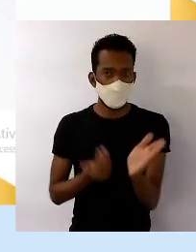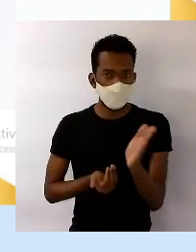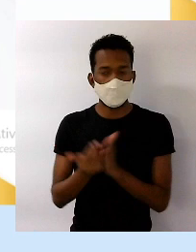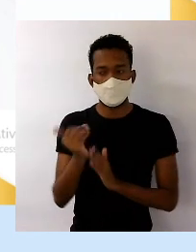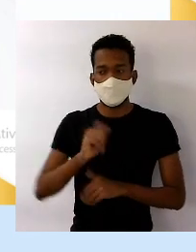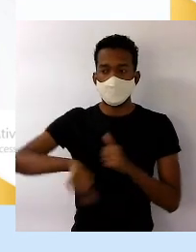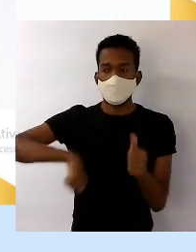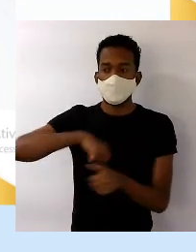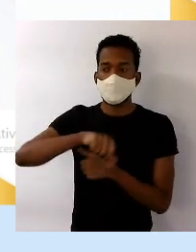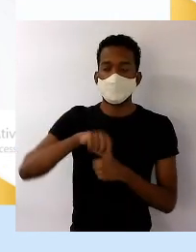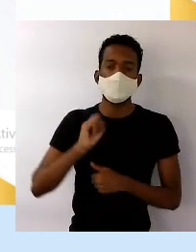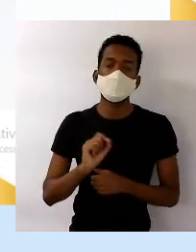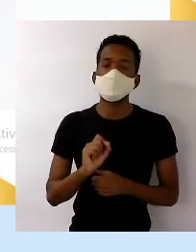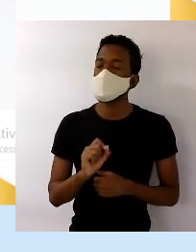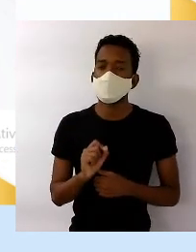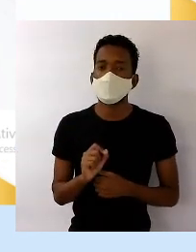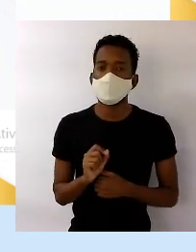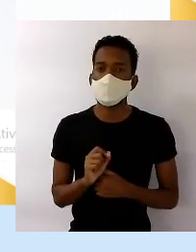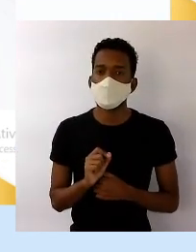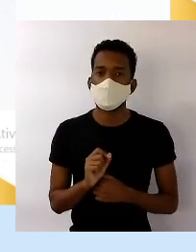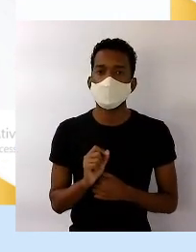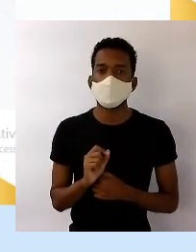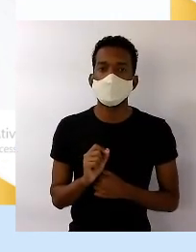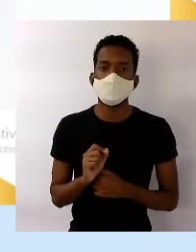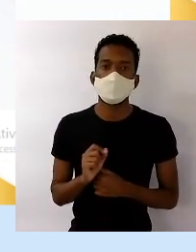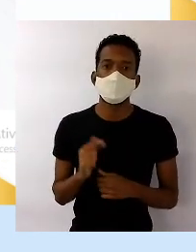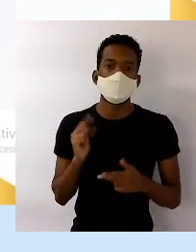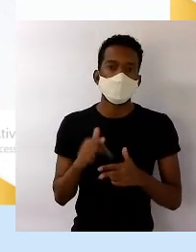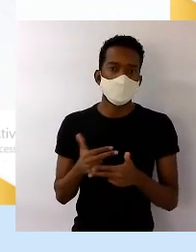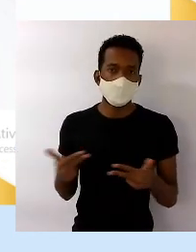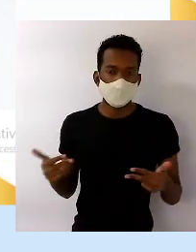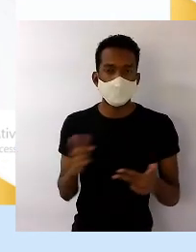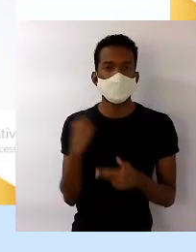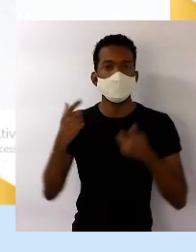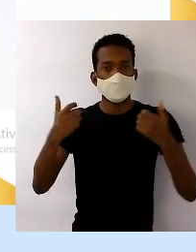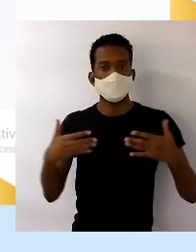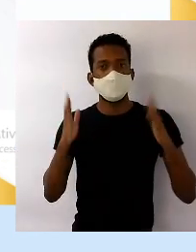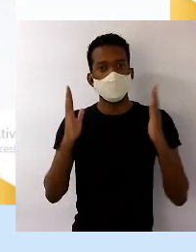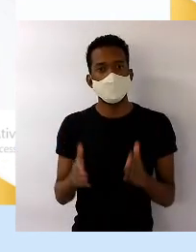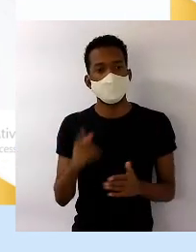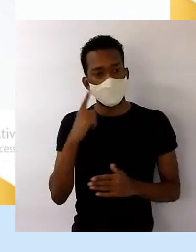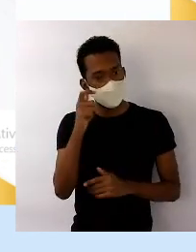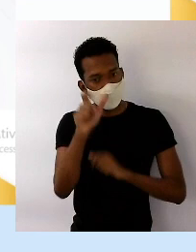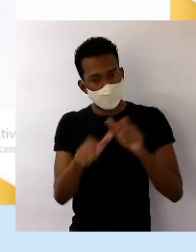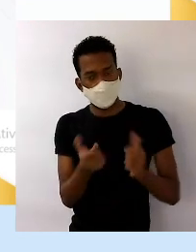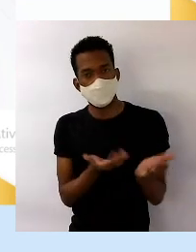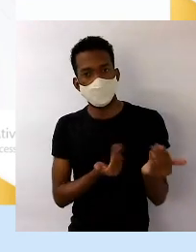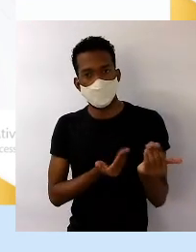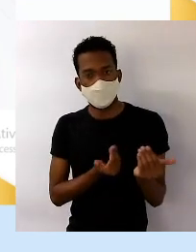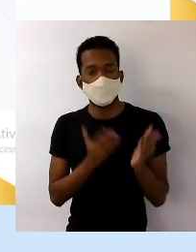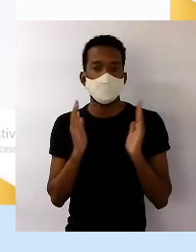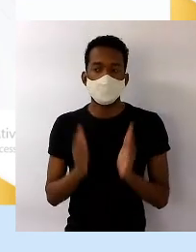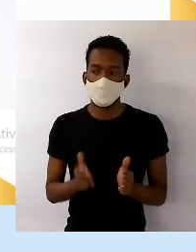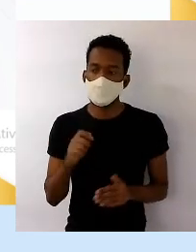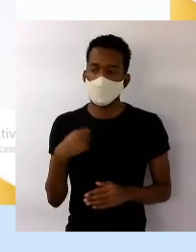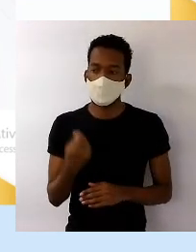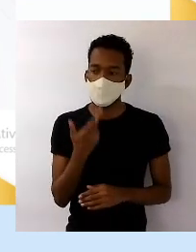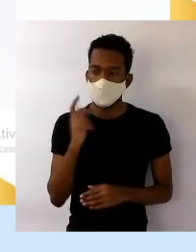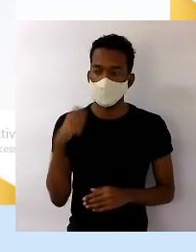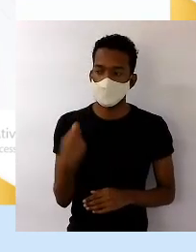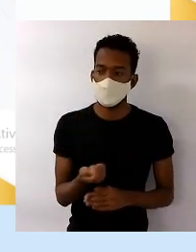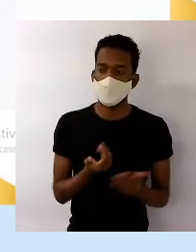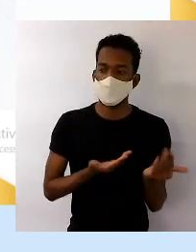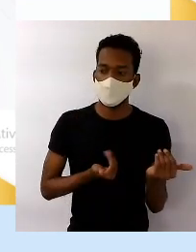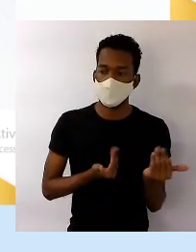esse... Essa coisa que a gente fala de quem é jovem ou jovem, a faixa etária que a gente chama do